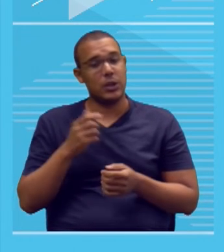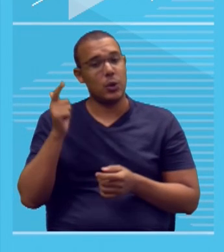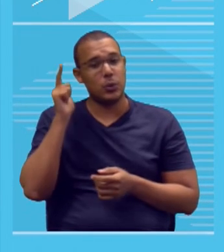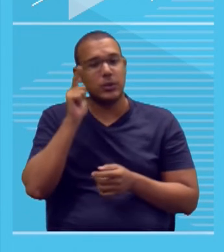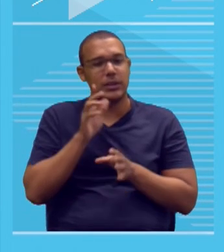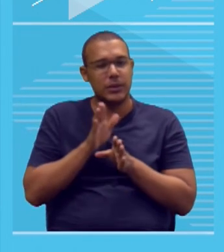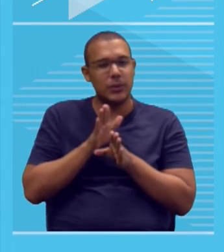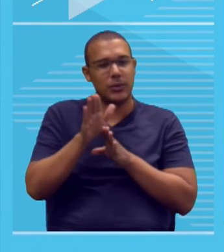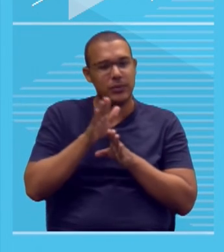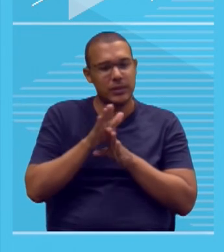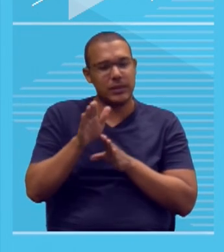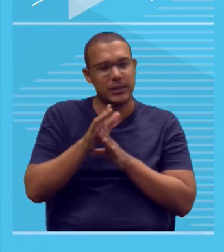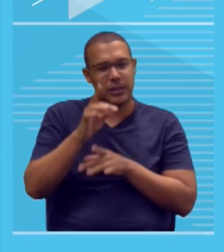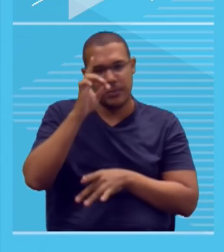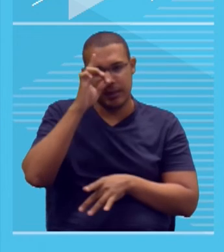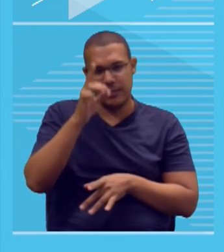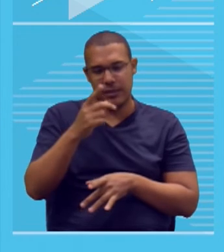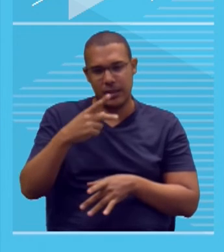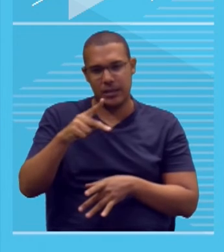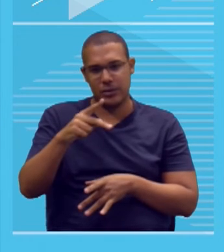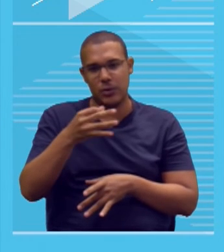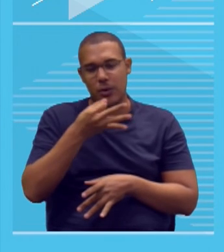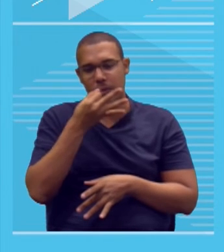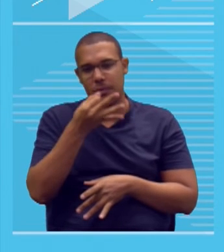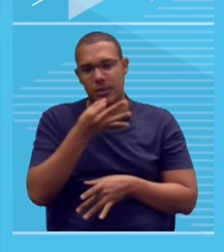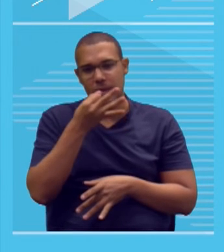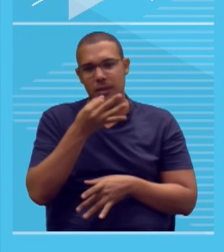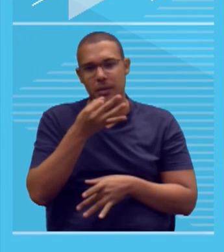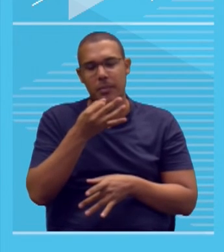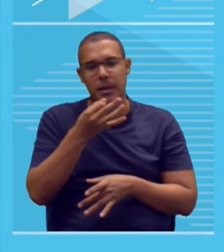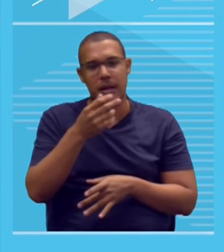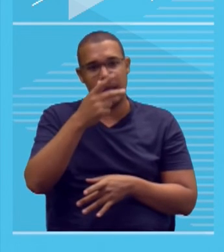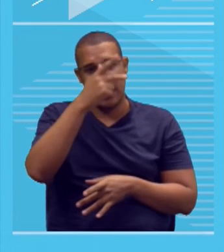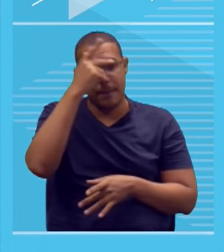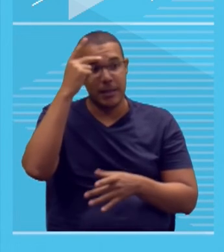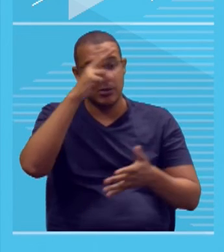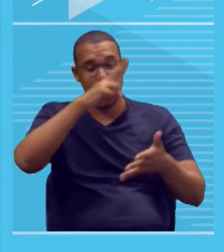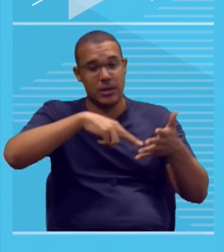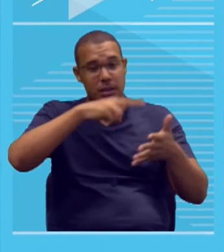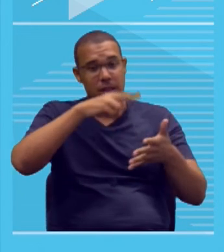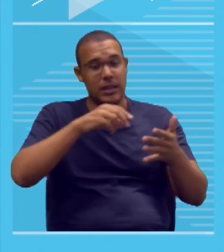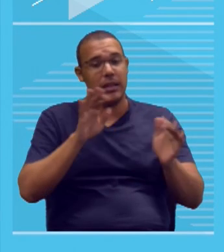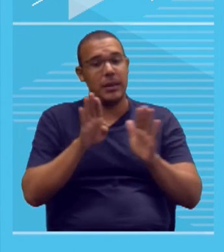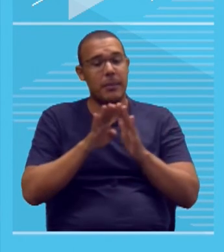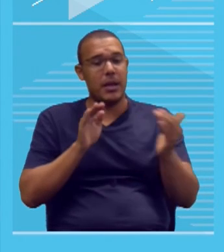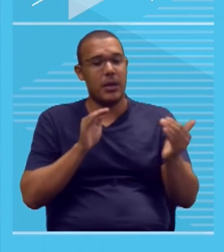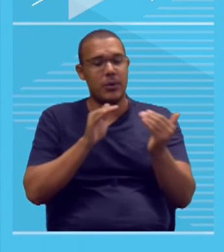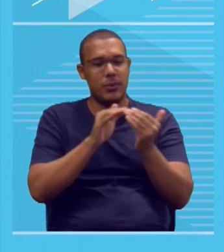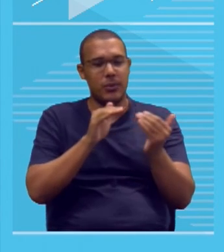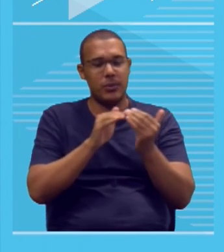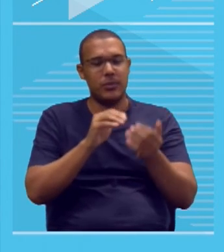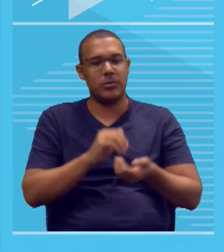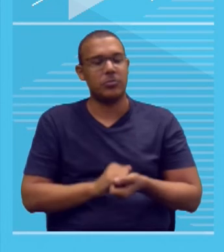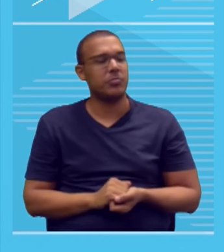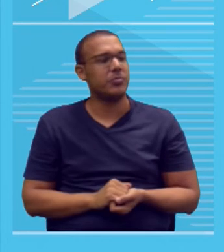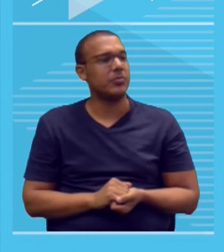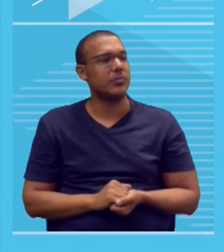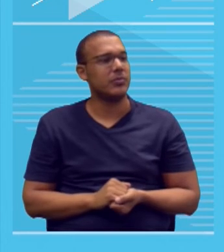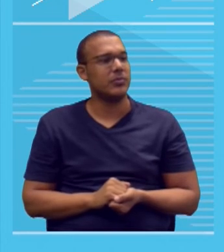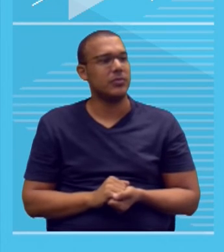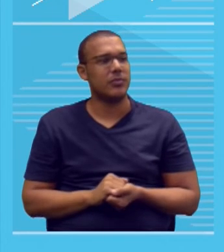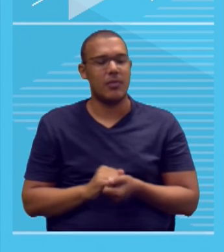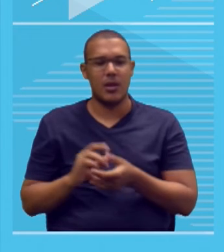para defender sua tese, para fazer com que quem vai ler concorde com você, a coerência e a coesão ativadas aqui na